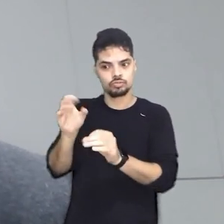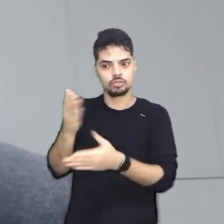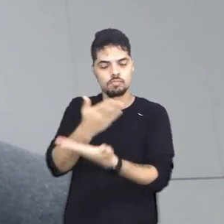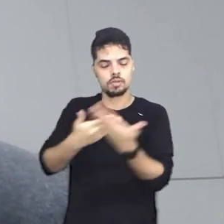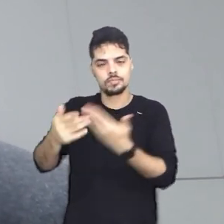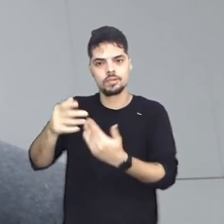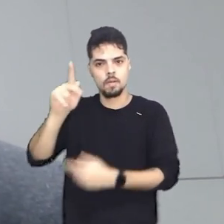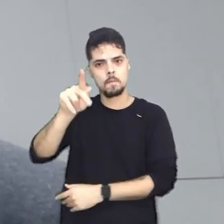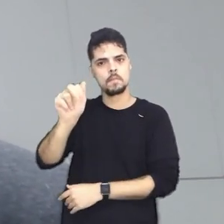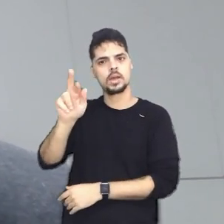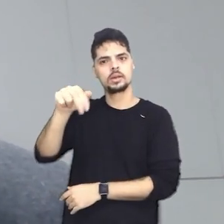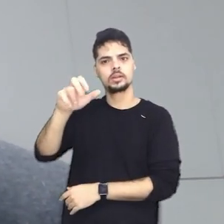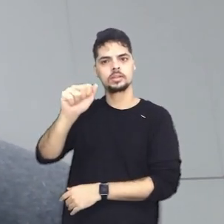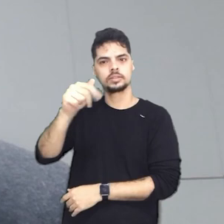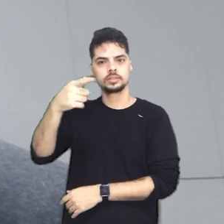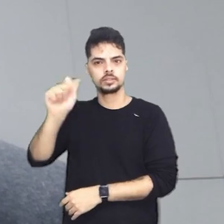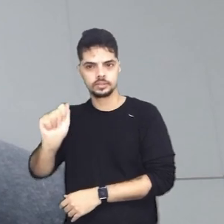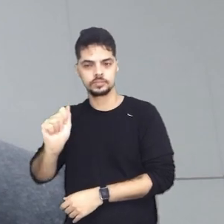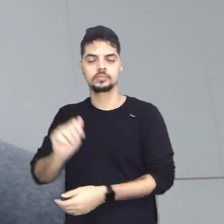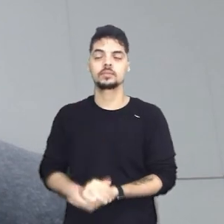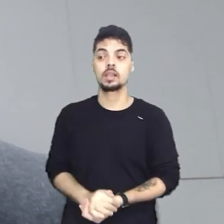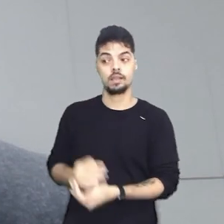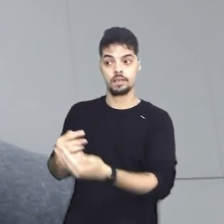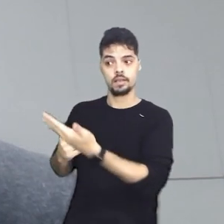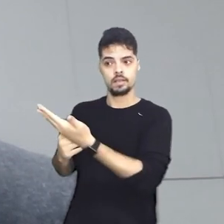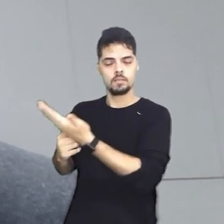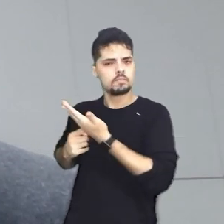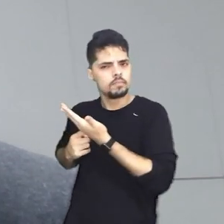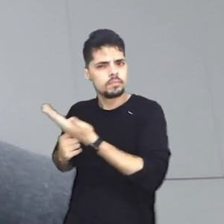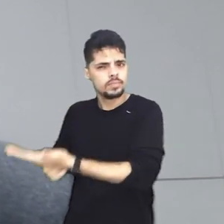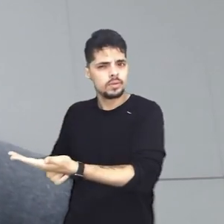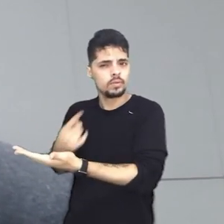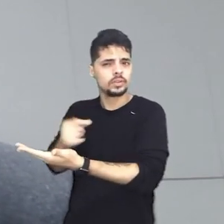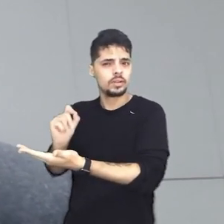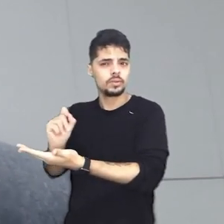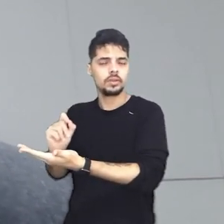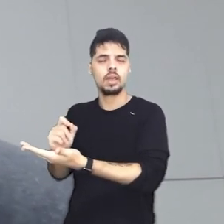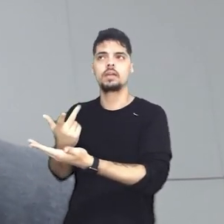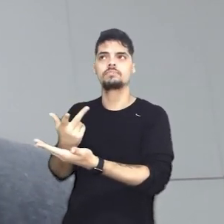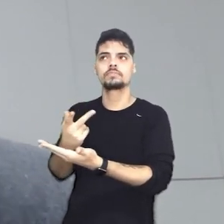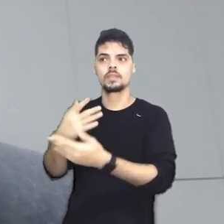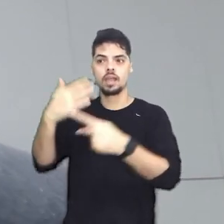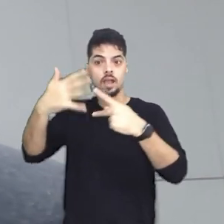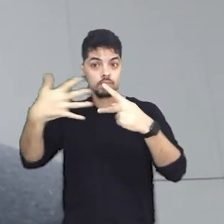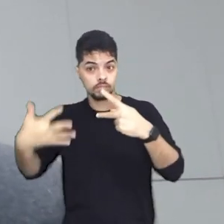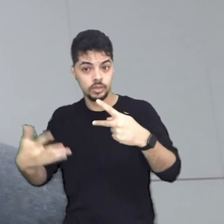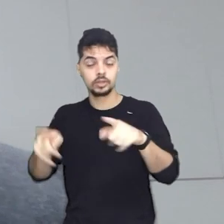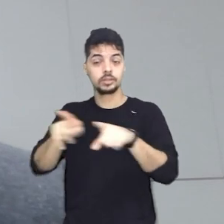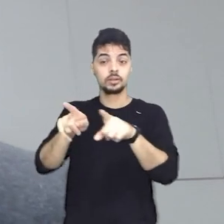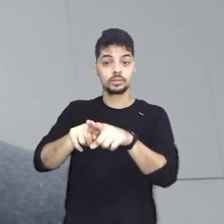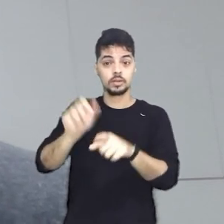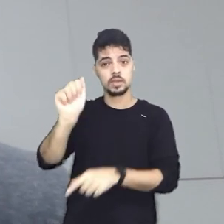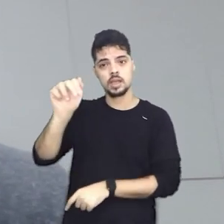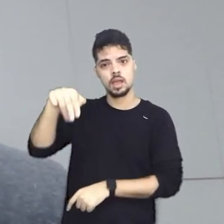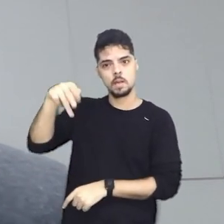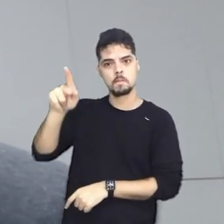professor de História do Ensino Fundamental II e Médio da Rede Estadual de